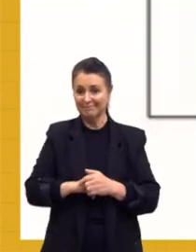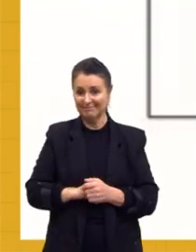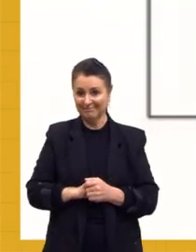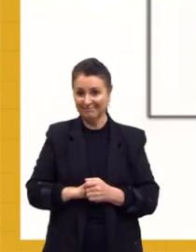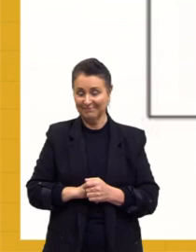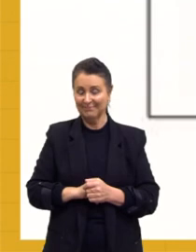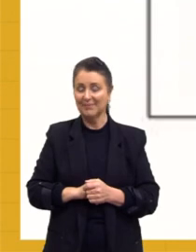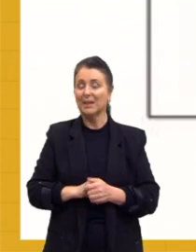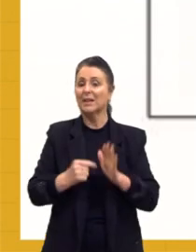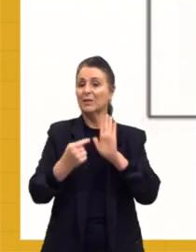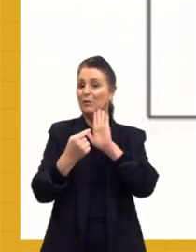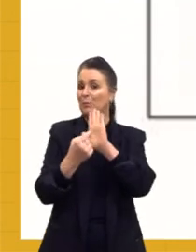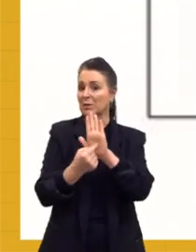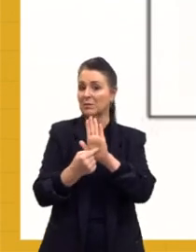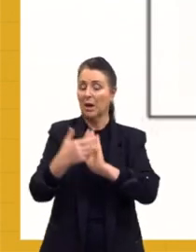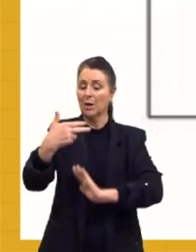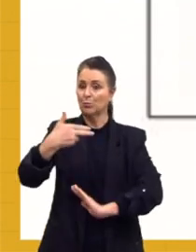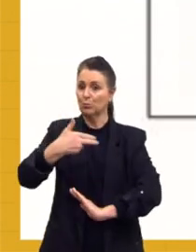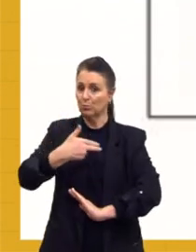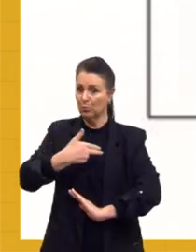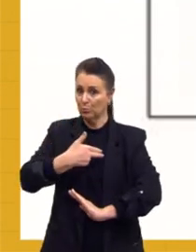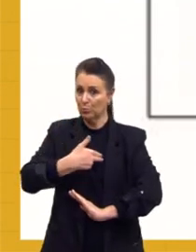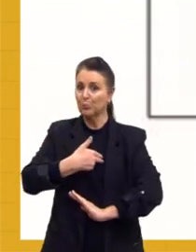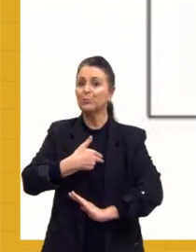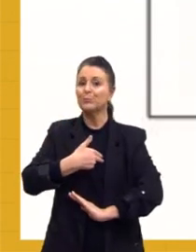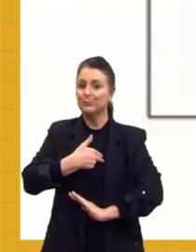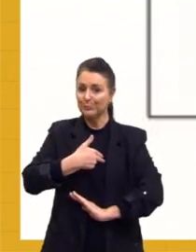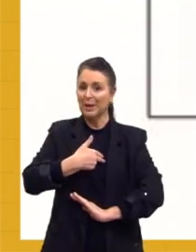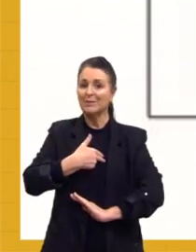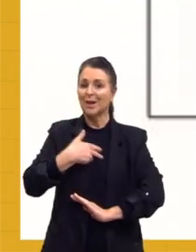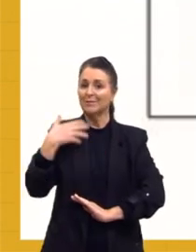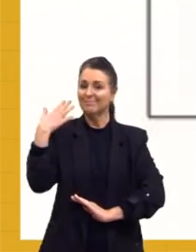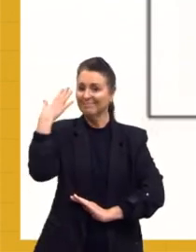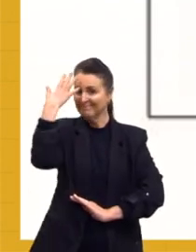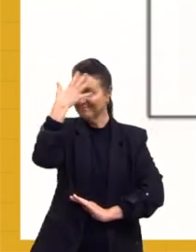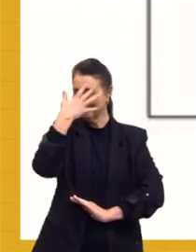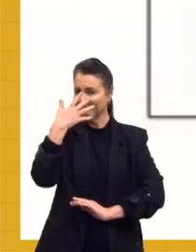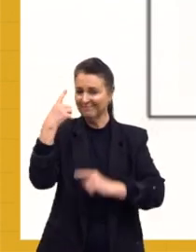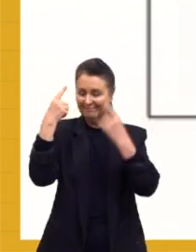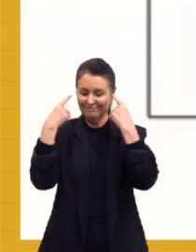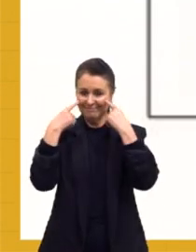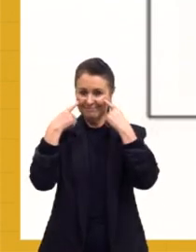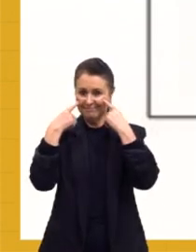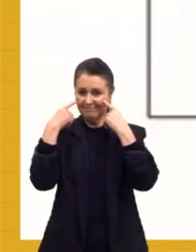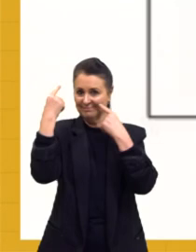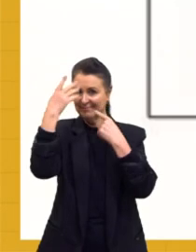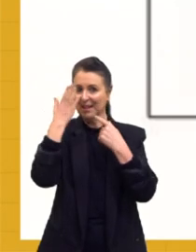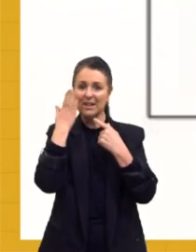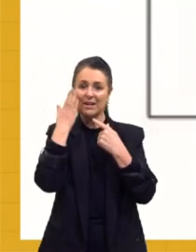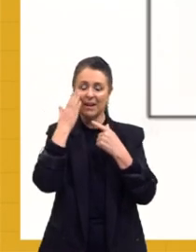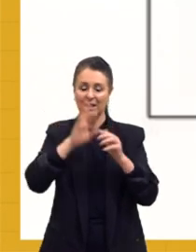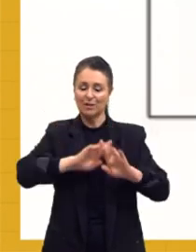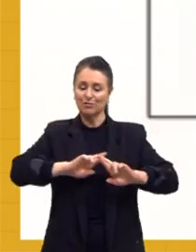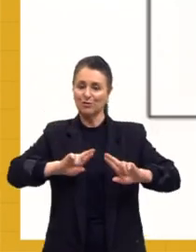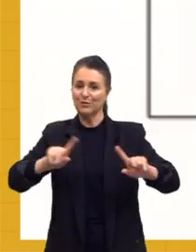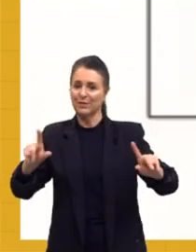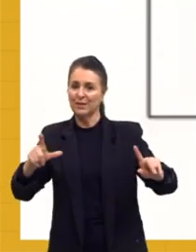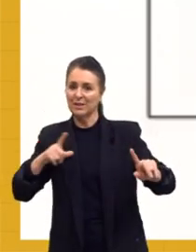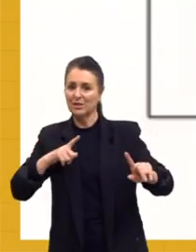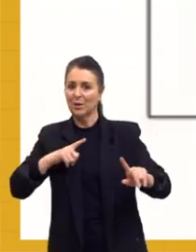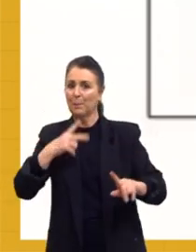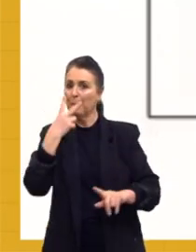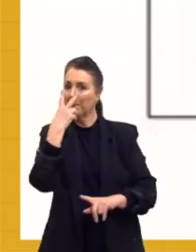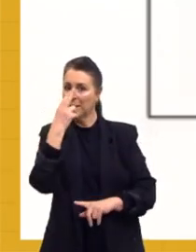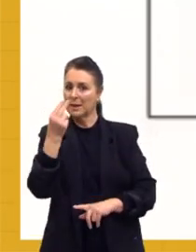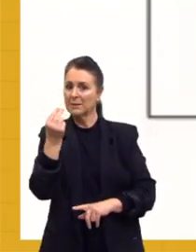E ressaltar, então, que o Getúlio teve muitas faces diferentes. Aqui ele, retratado como um nazifascista,